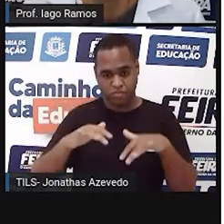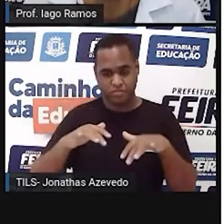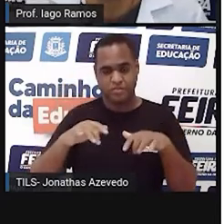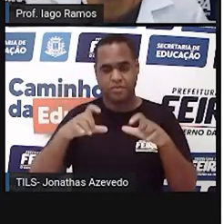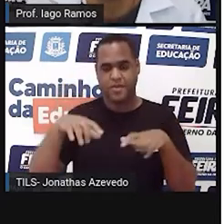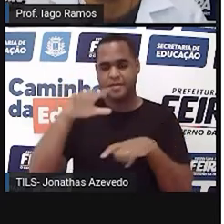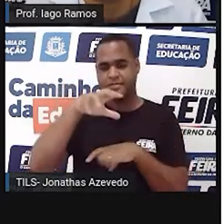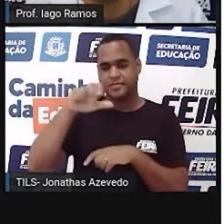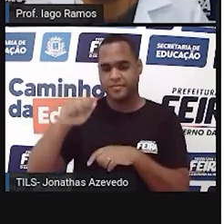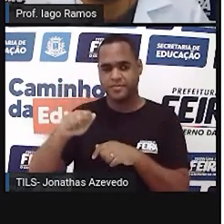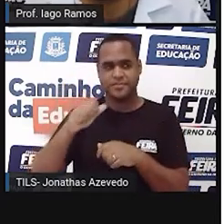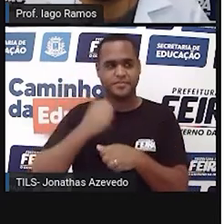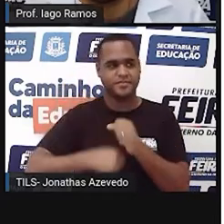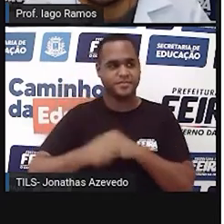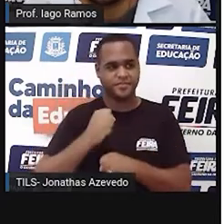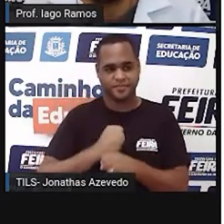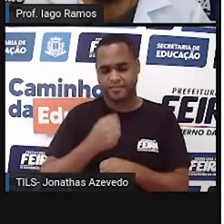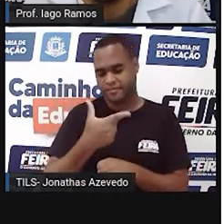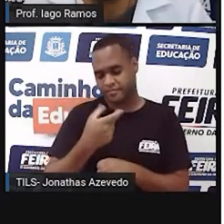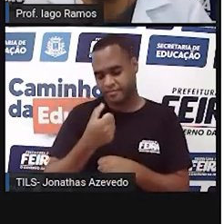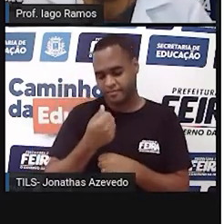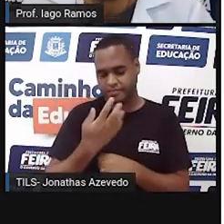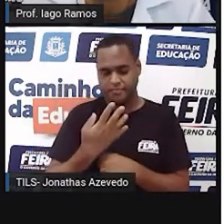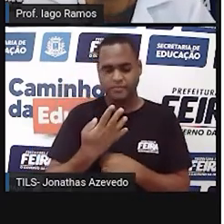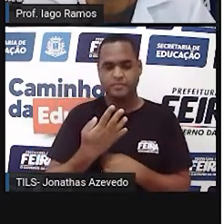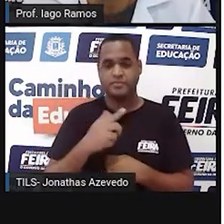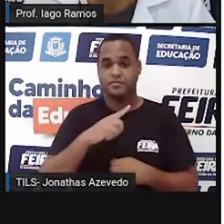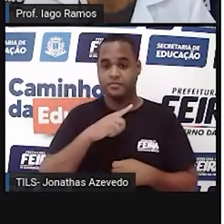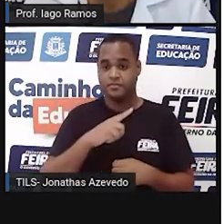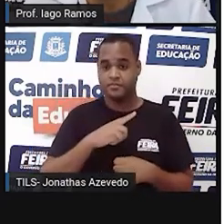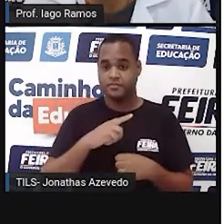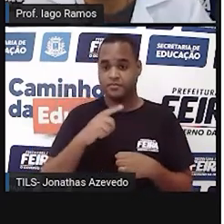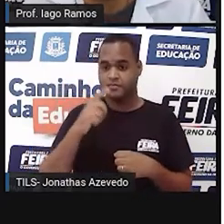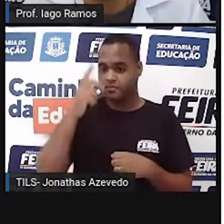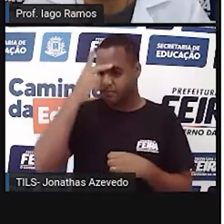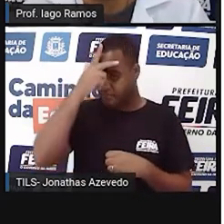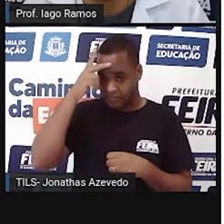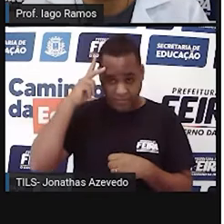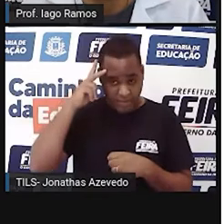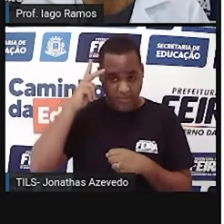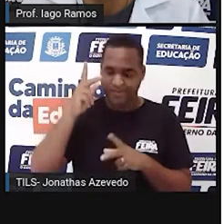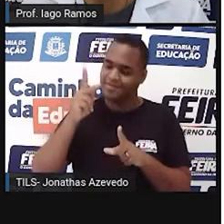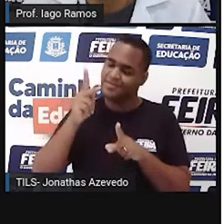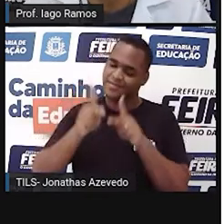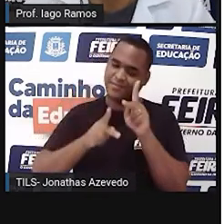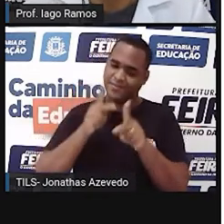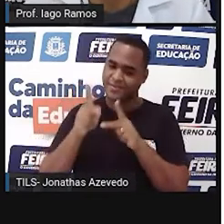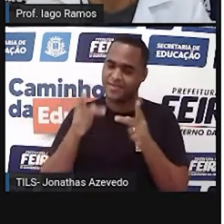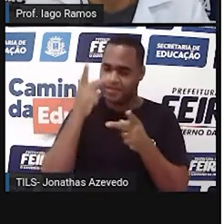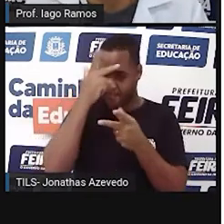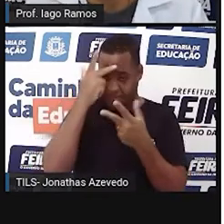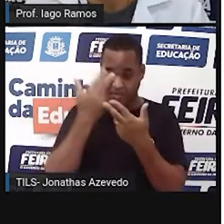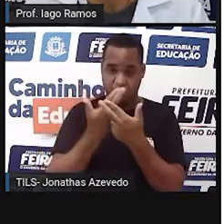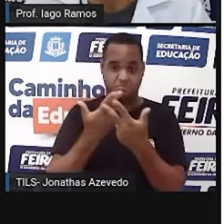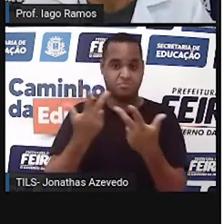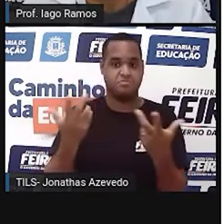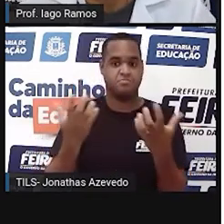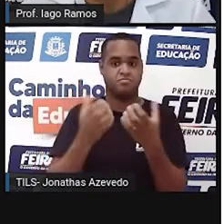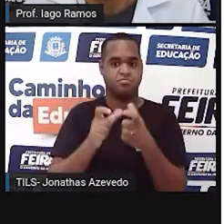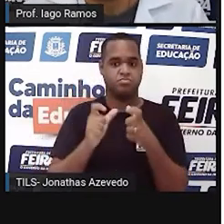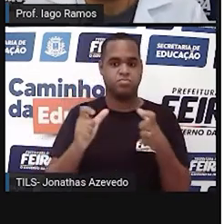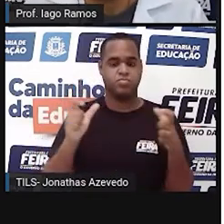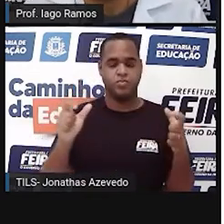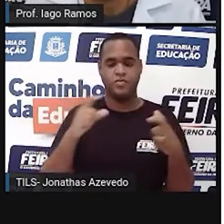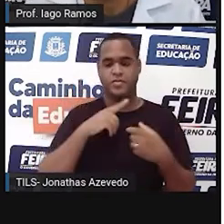continente africano em 2014, né? Populoso significa ali os países onde tem mais